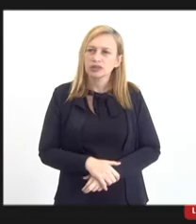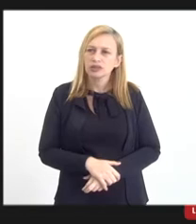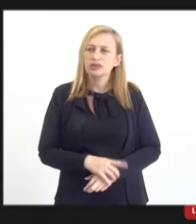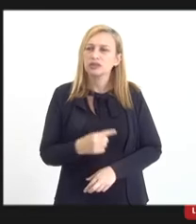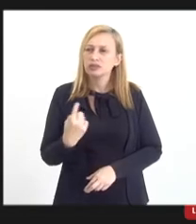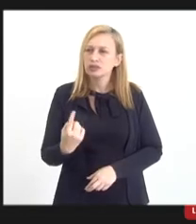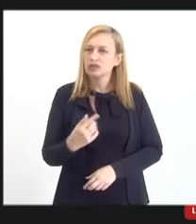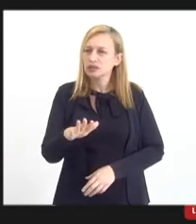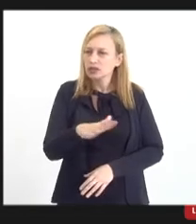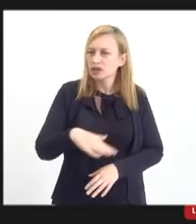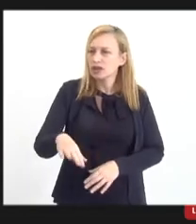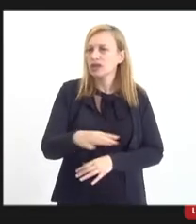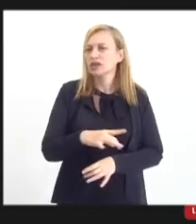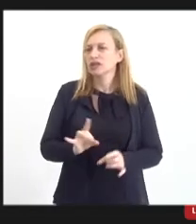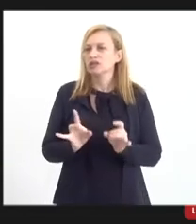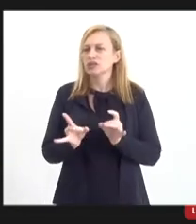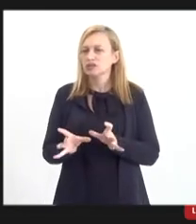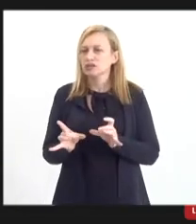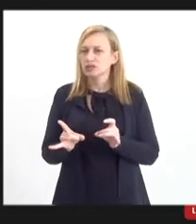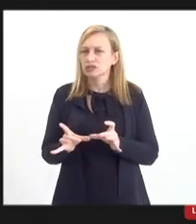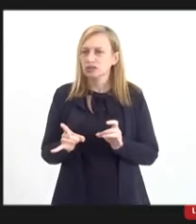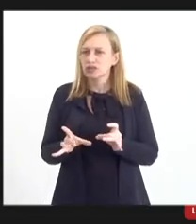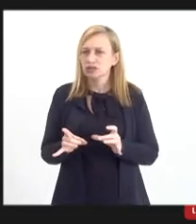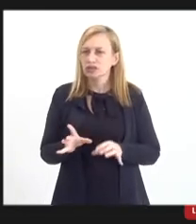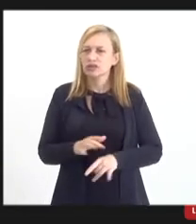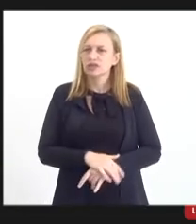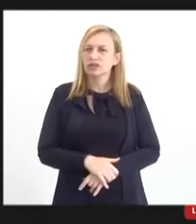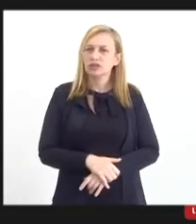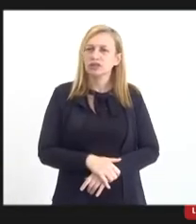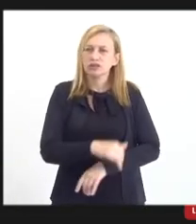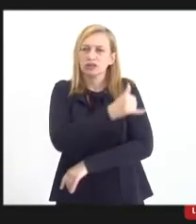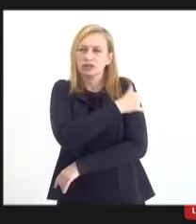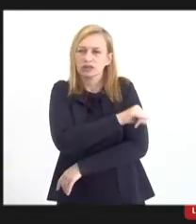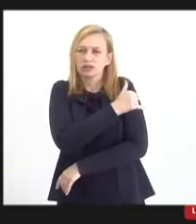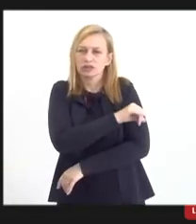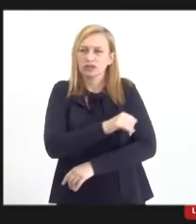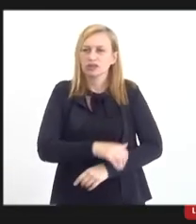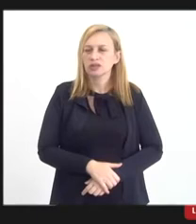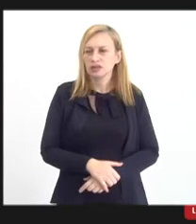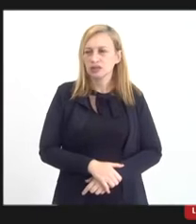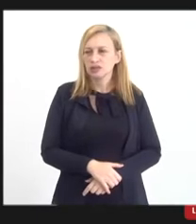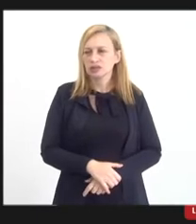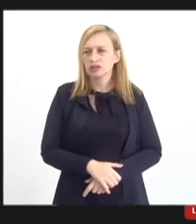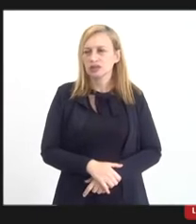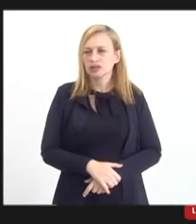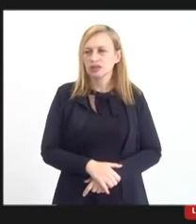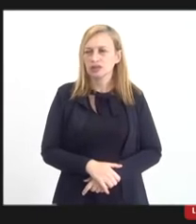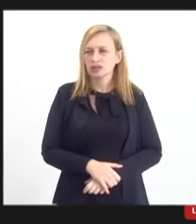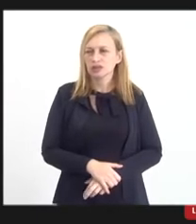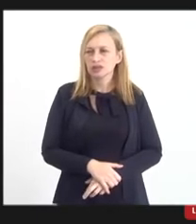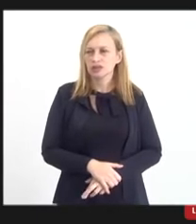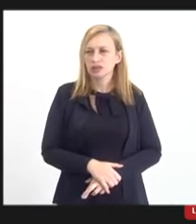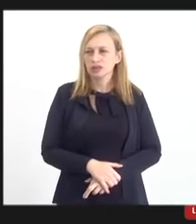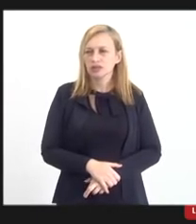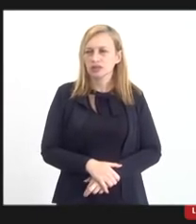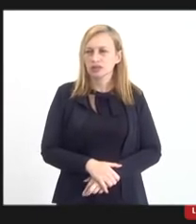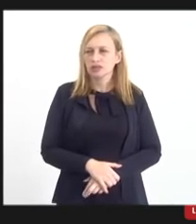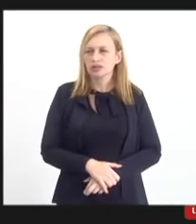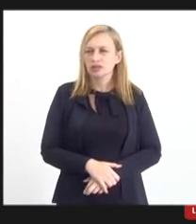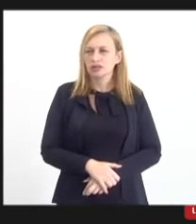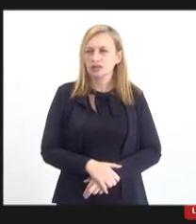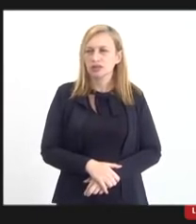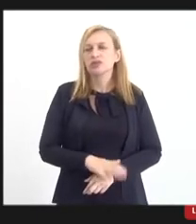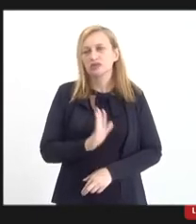mercado, do mercado do estado do Rio de Janeiro e o porquê. Eu acredito que já